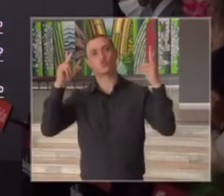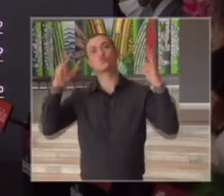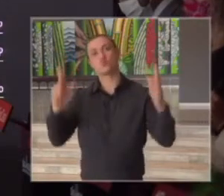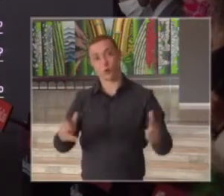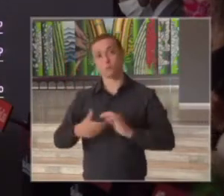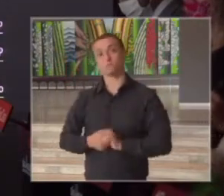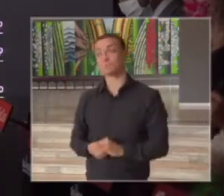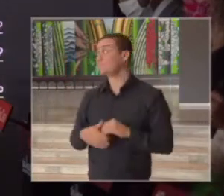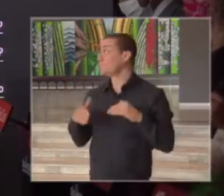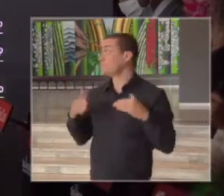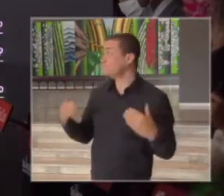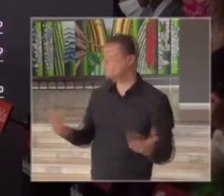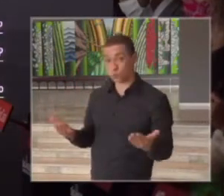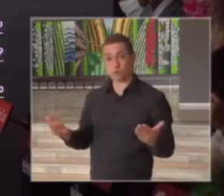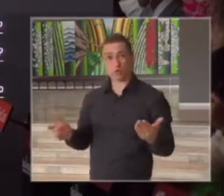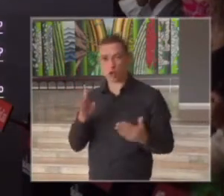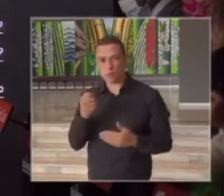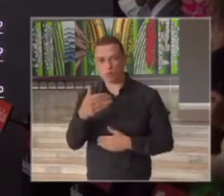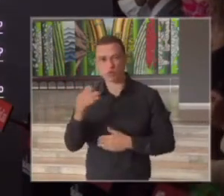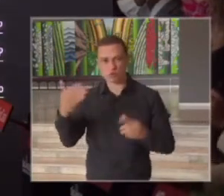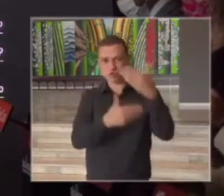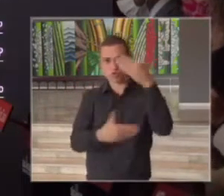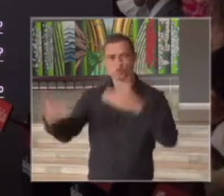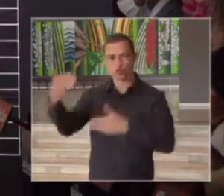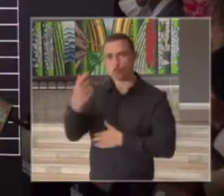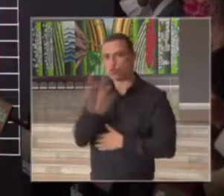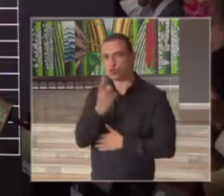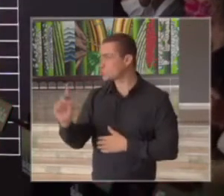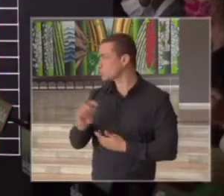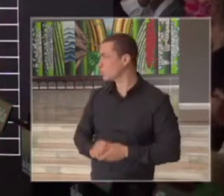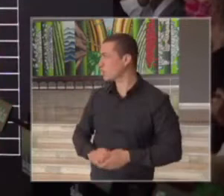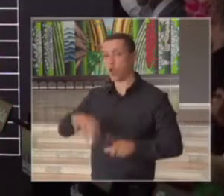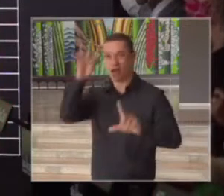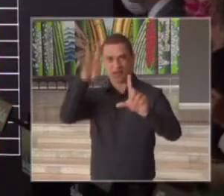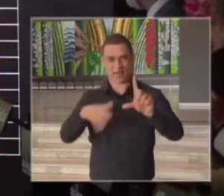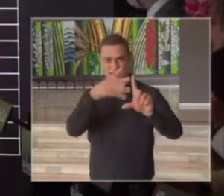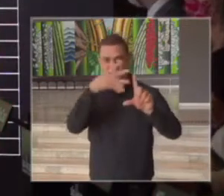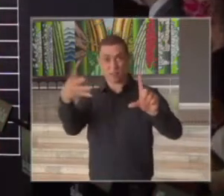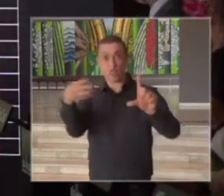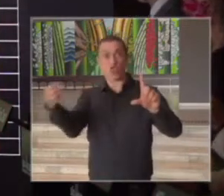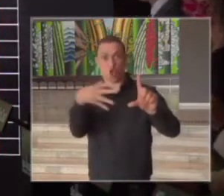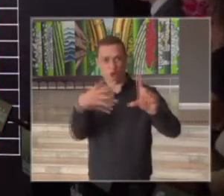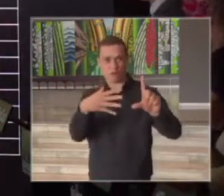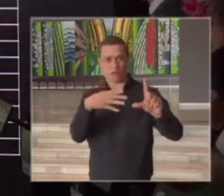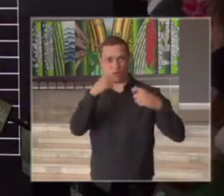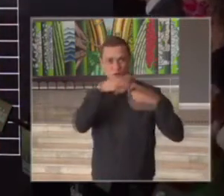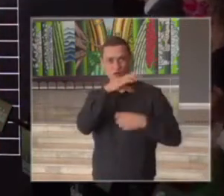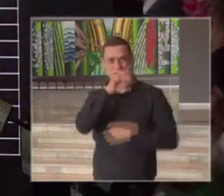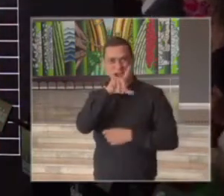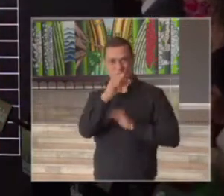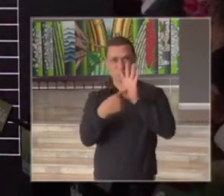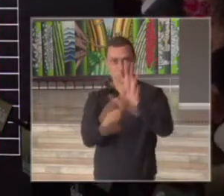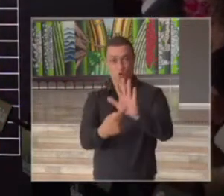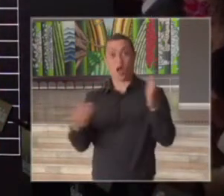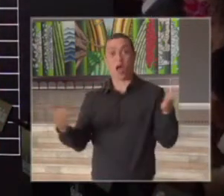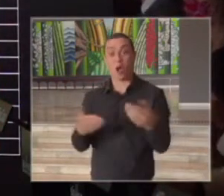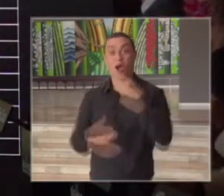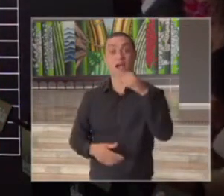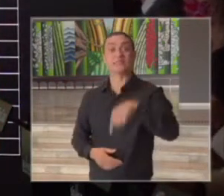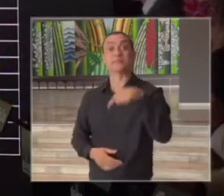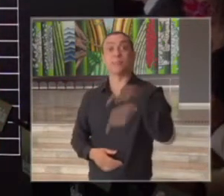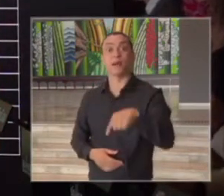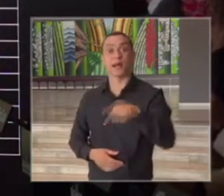isso para finalizar a gente tem na próxima página a tabela que o doutor Carlos Carvalho já mostrou agora com a